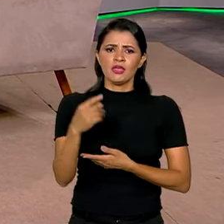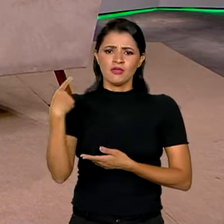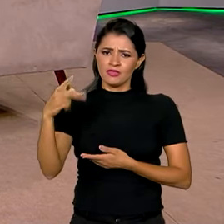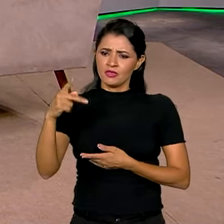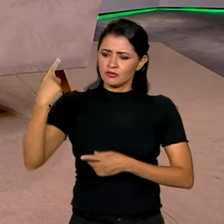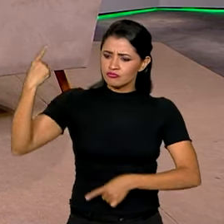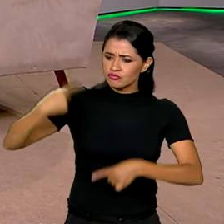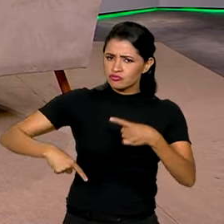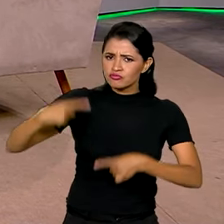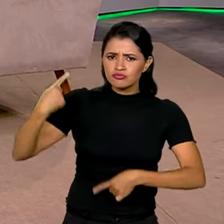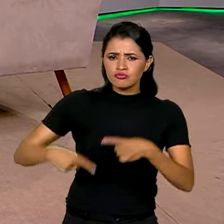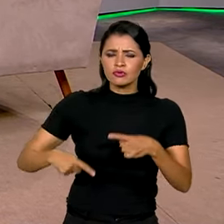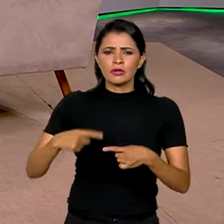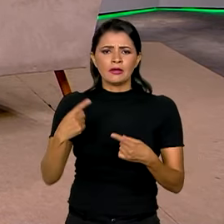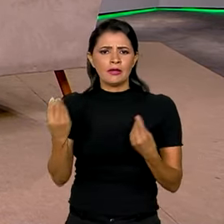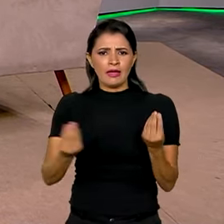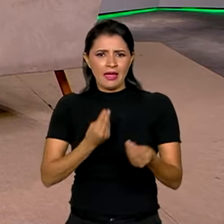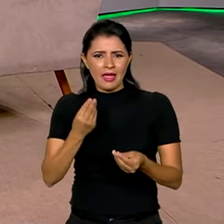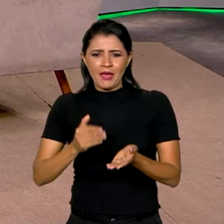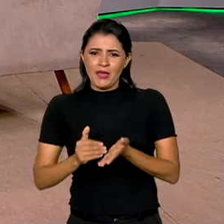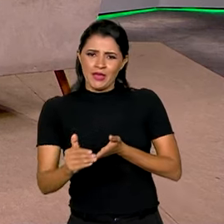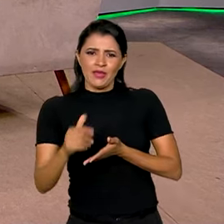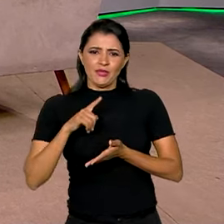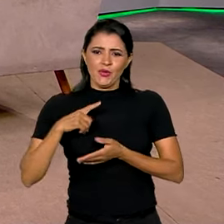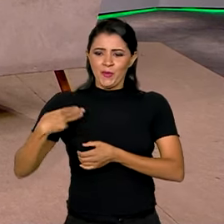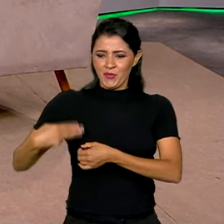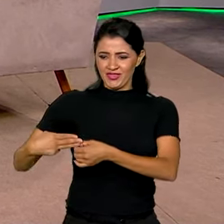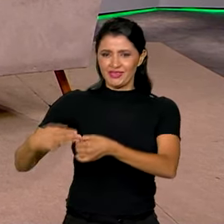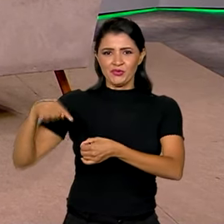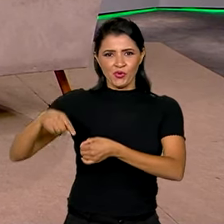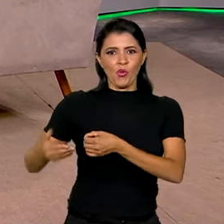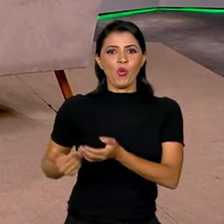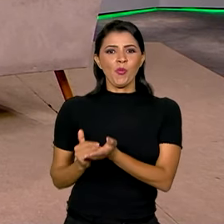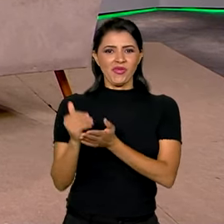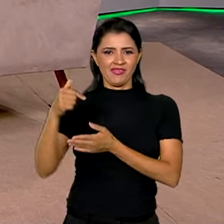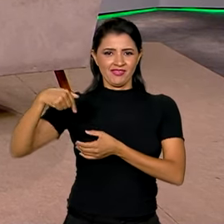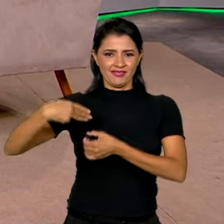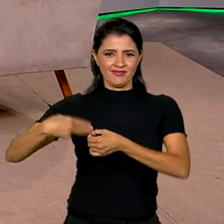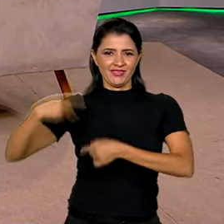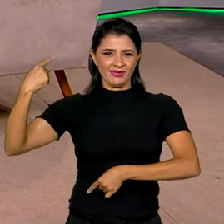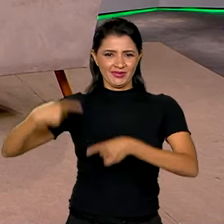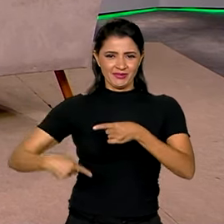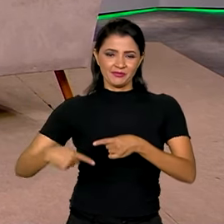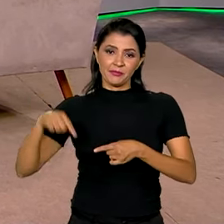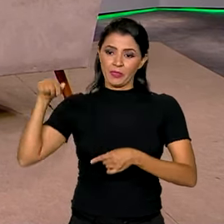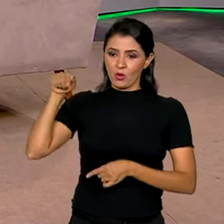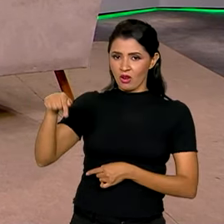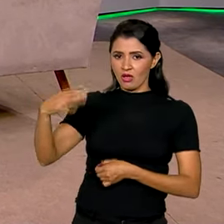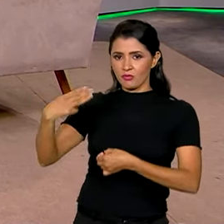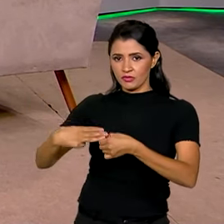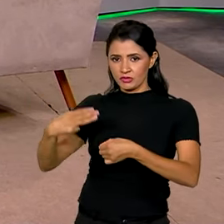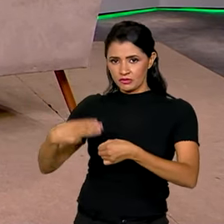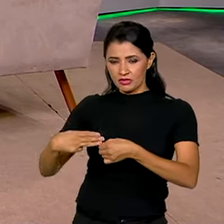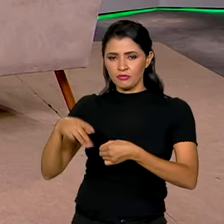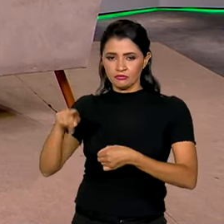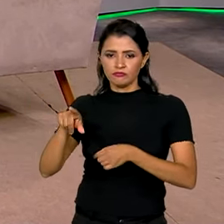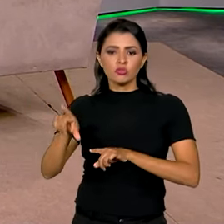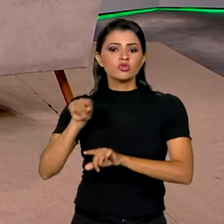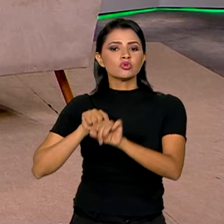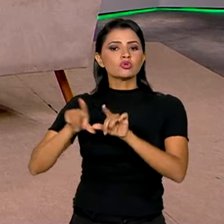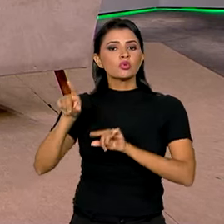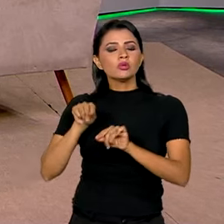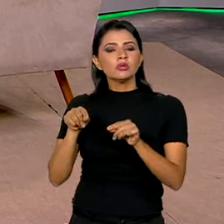discussão a partir dos municípios. Então, nos municípios são eleitos